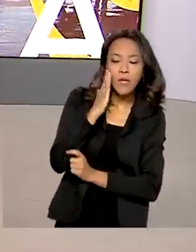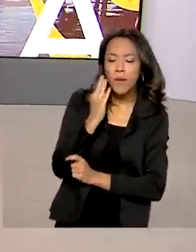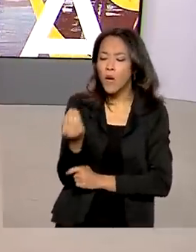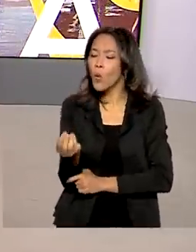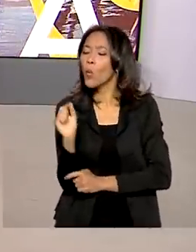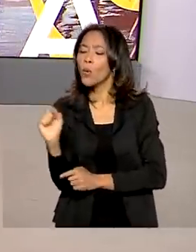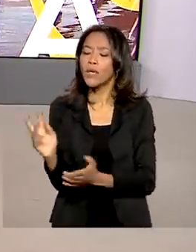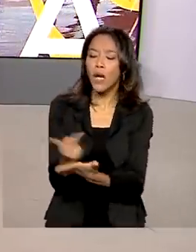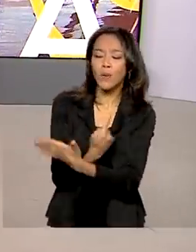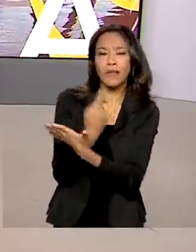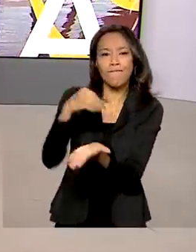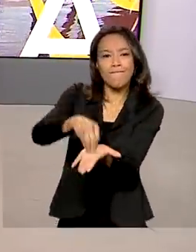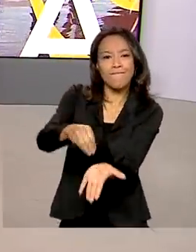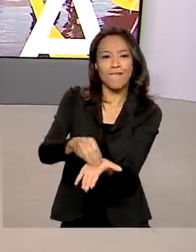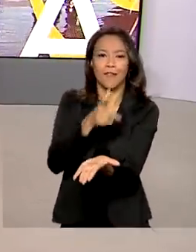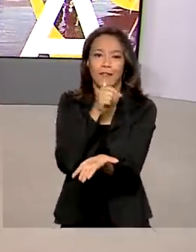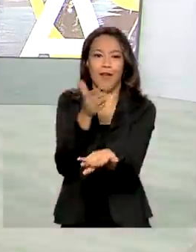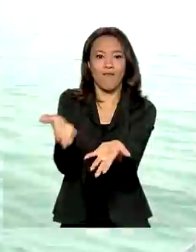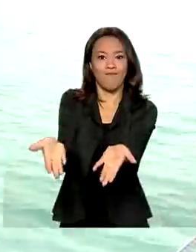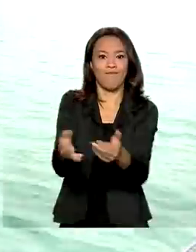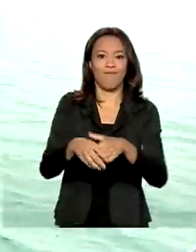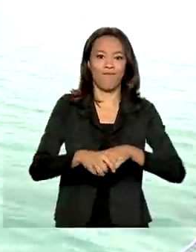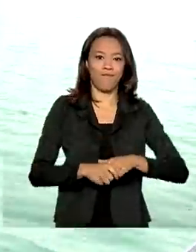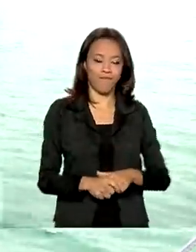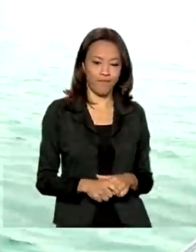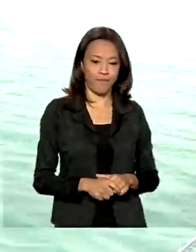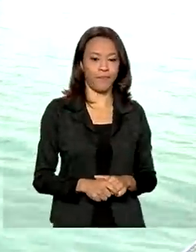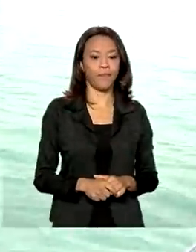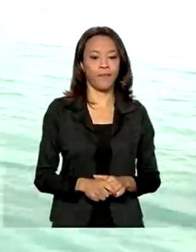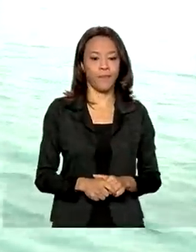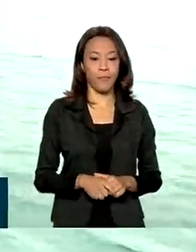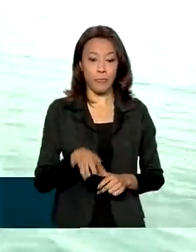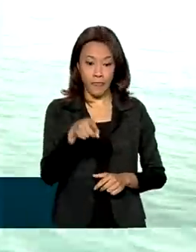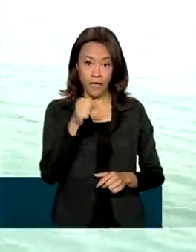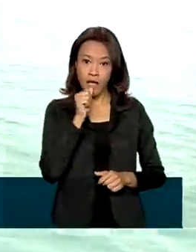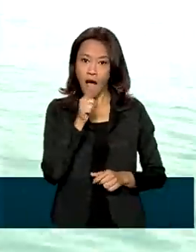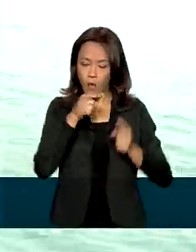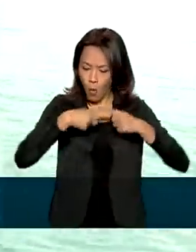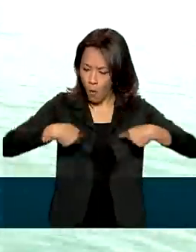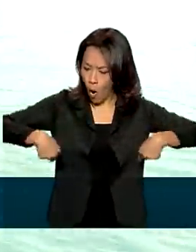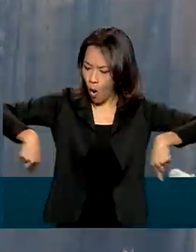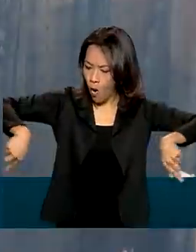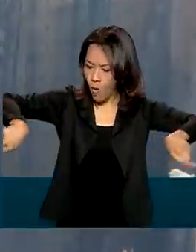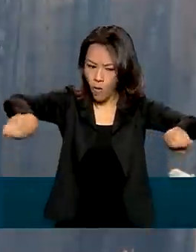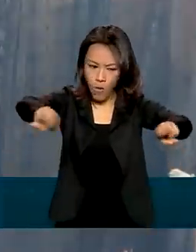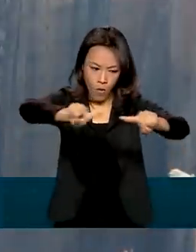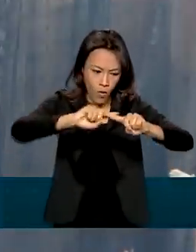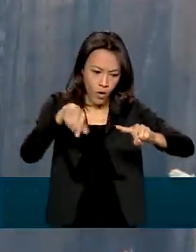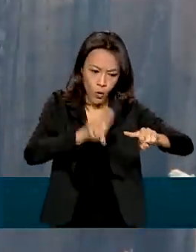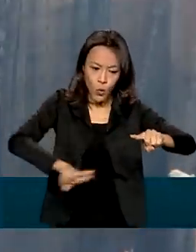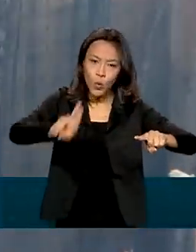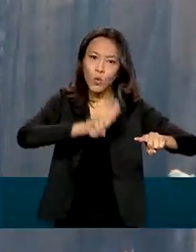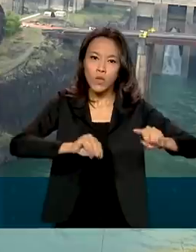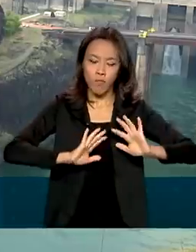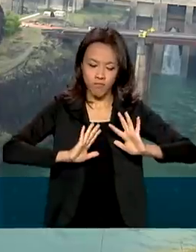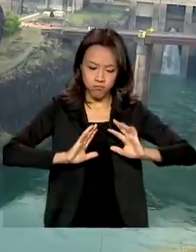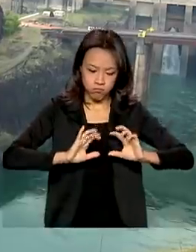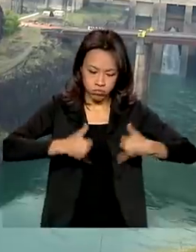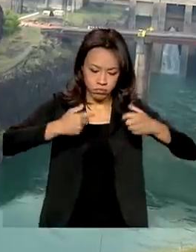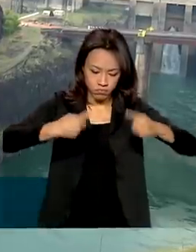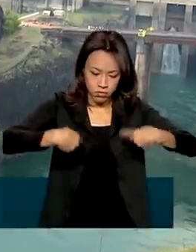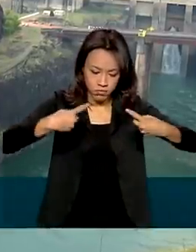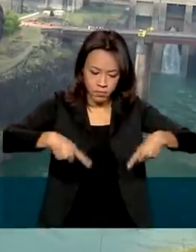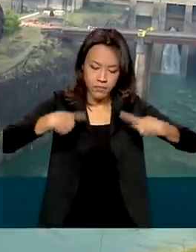enfrenta a escassez hídrica. O lago que armazena água utilizada para movimentar as turbinas